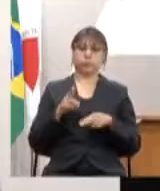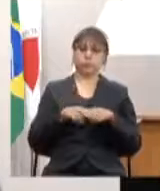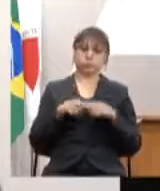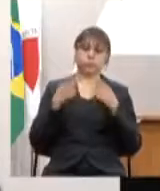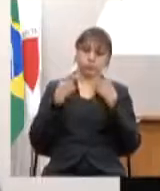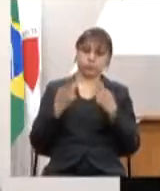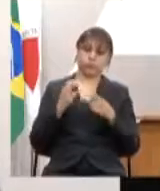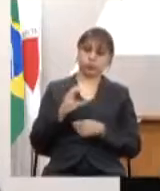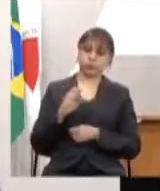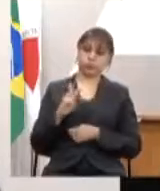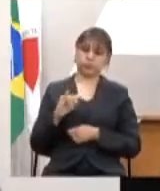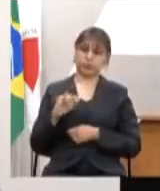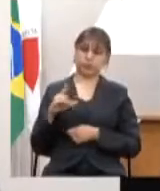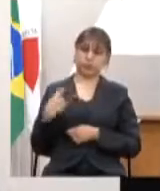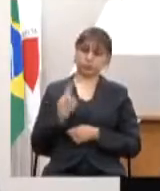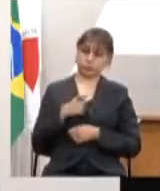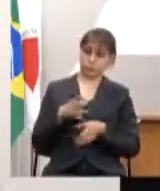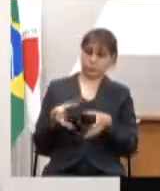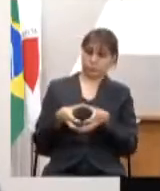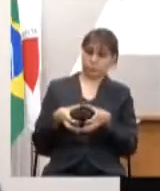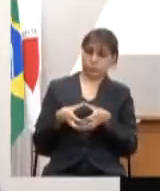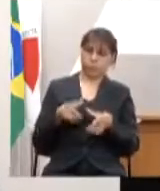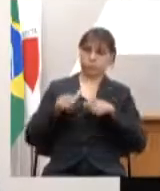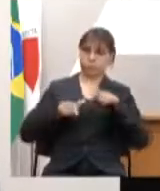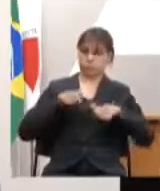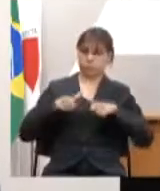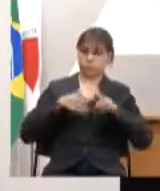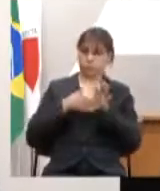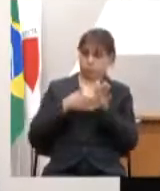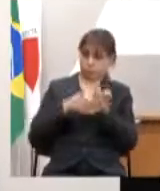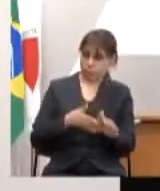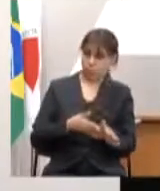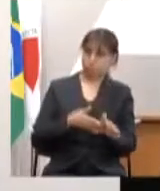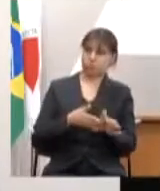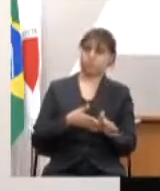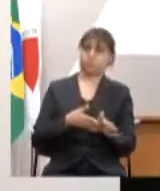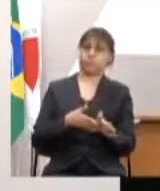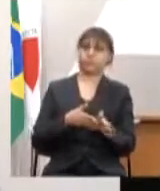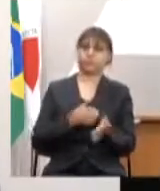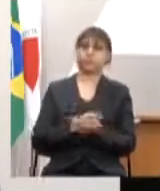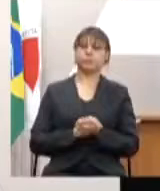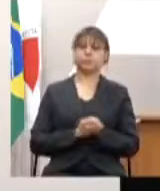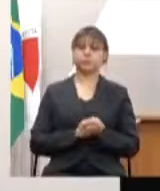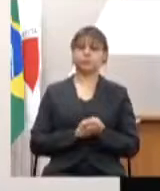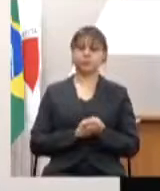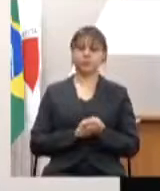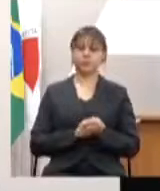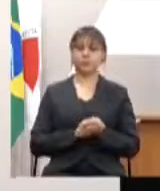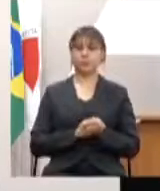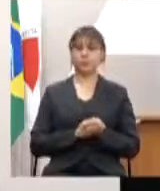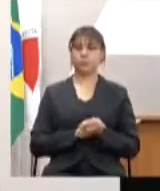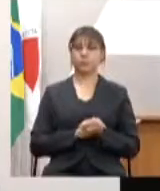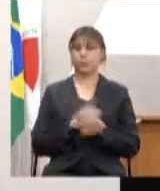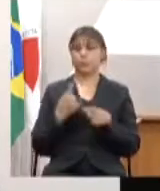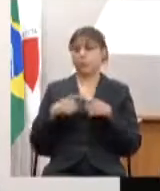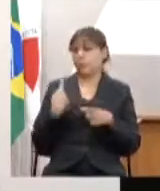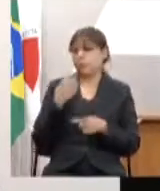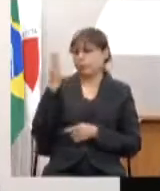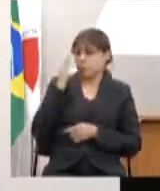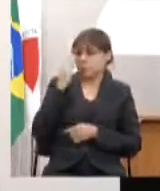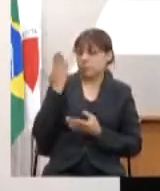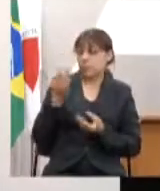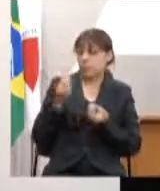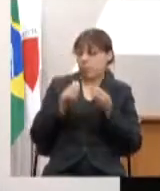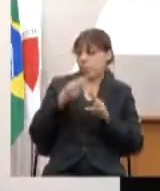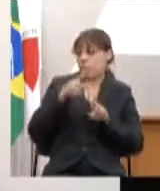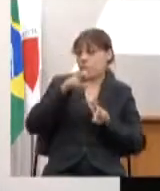CPI nós temos um grupo de trabalho que está acompanhando esses desdobramentos porque nós sabemos como que